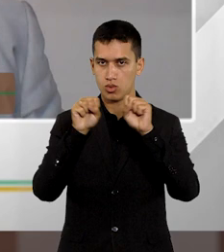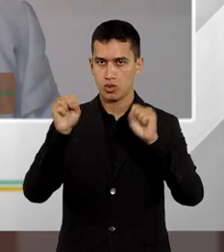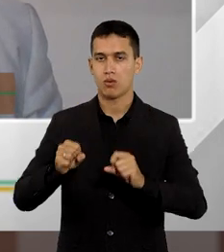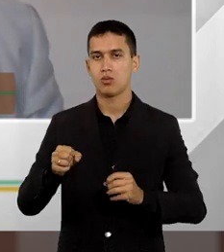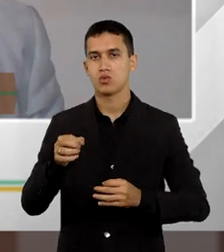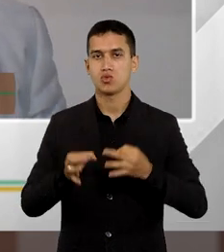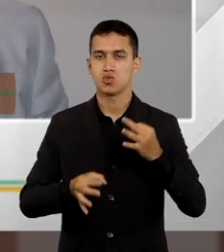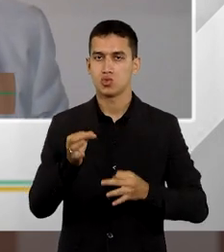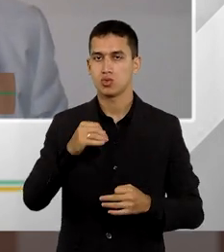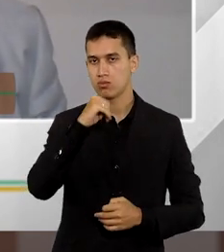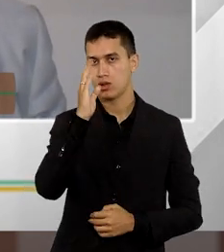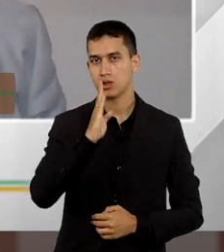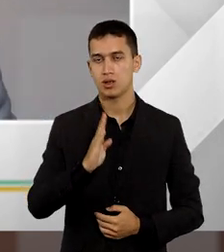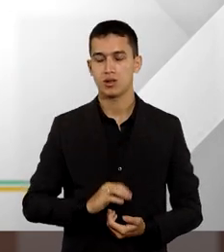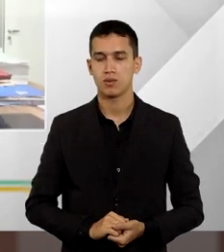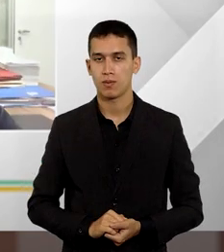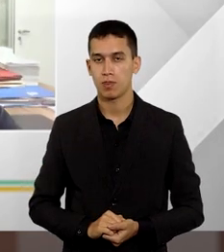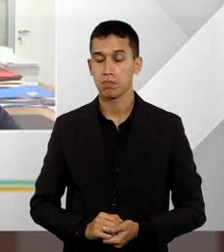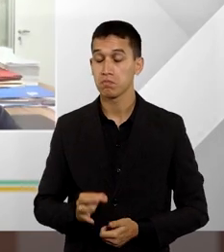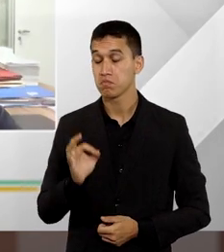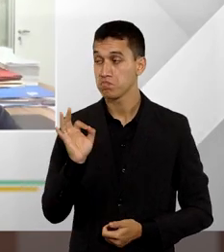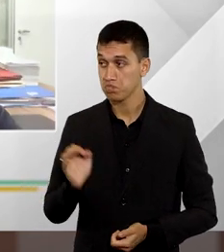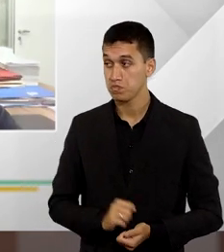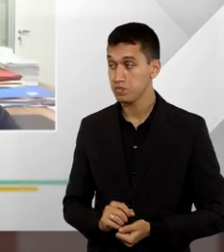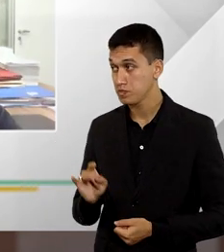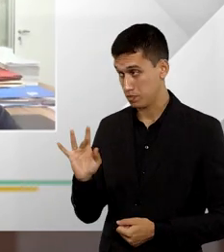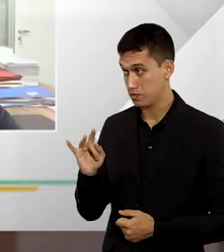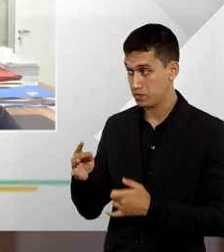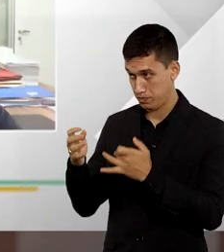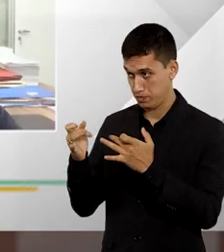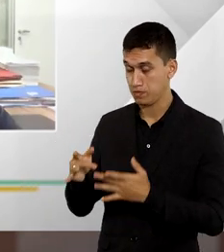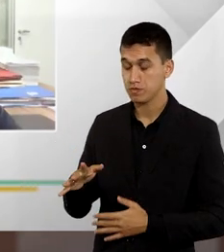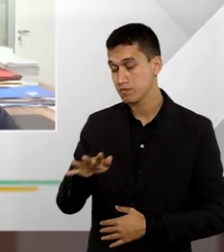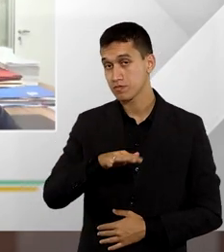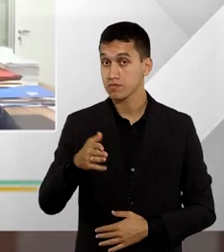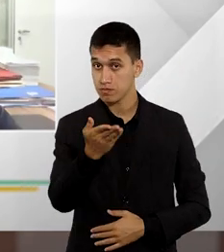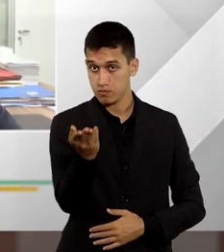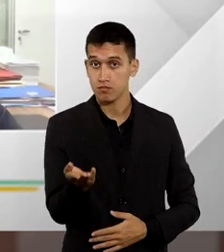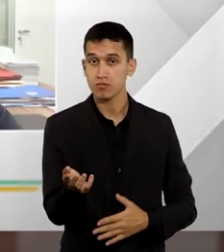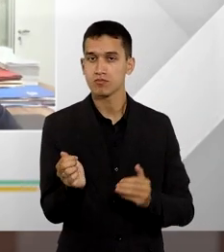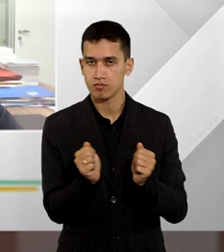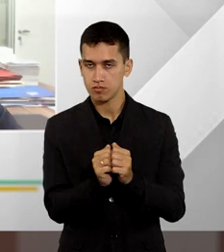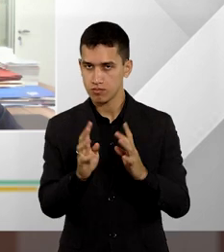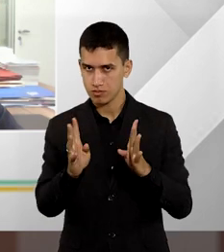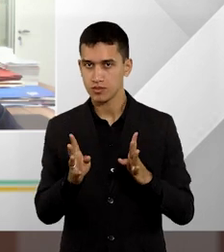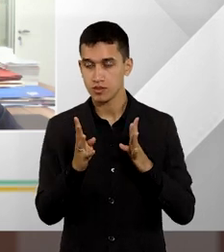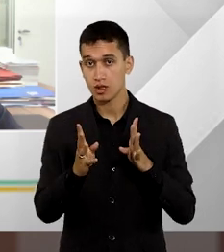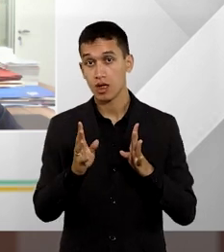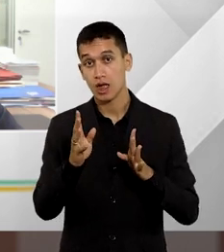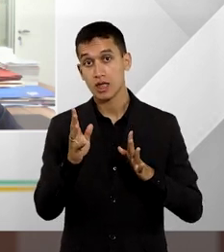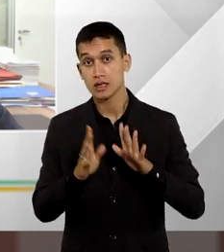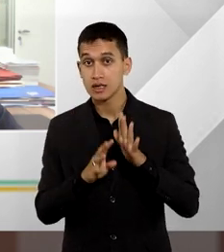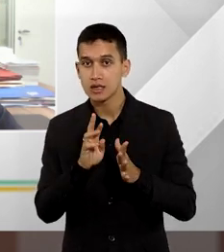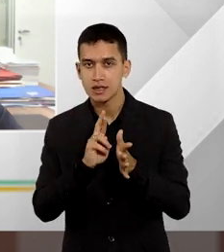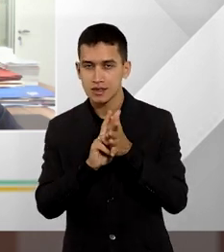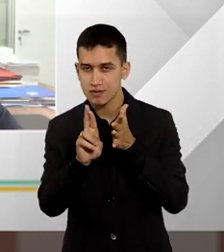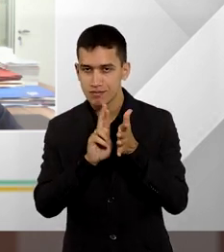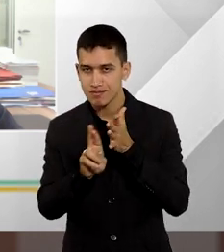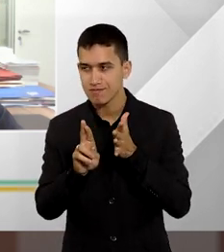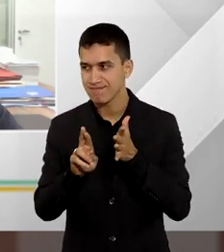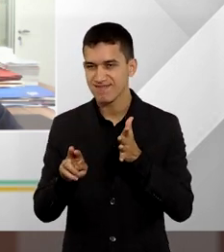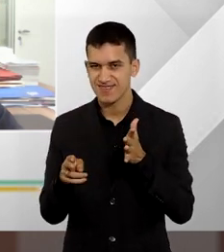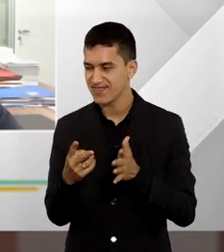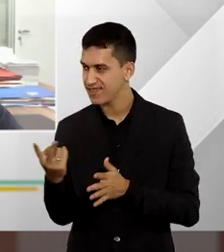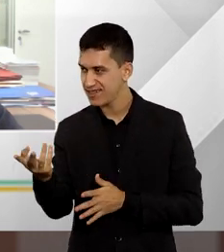jurídico brasileiro. Só explicando para quem acompanha a gente aqui, às vezes nas respostas, os nossos